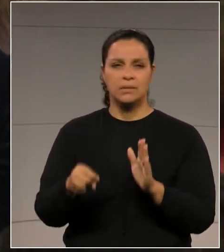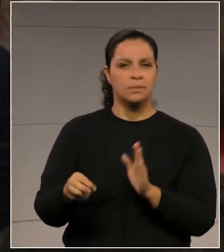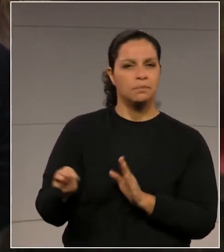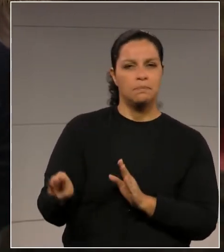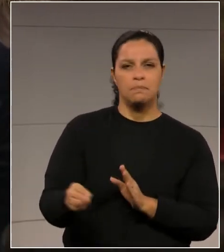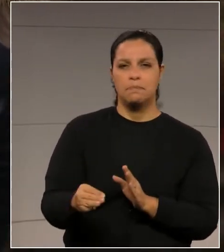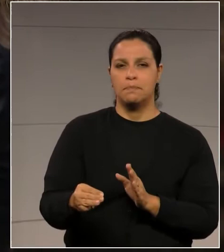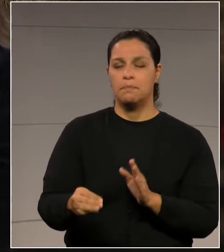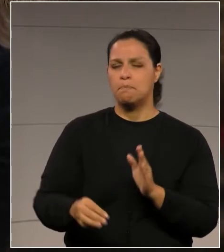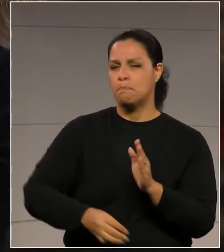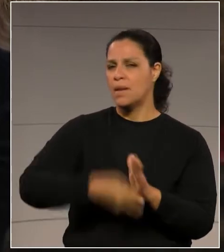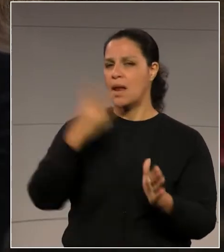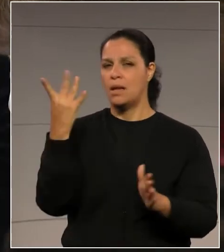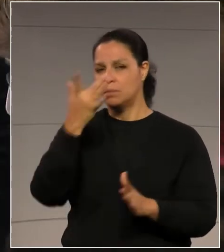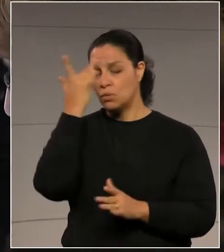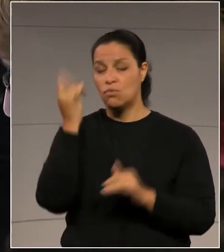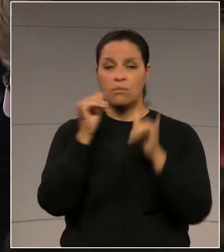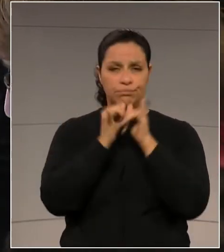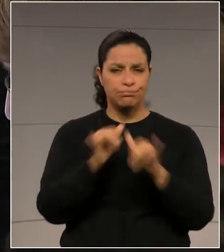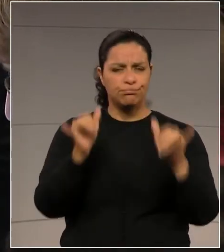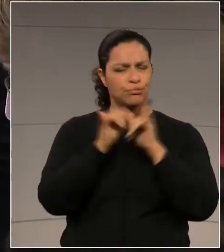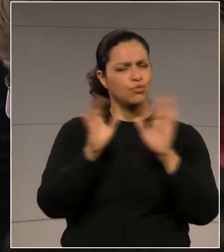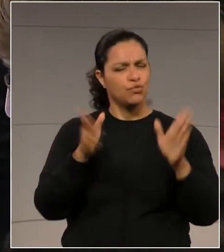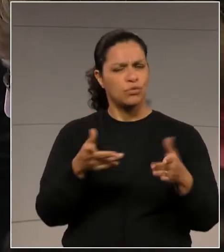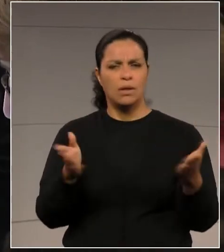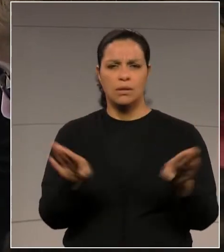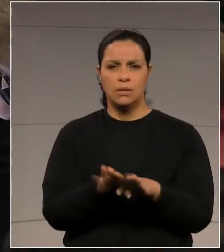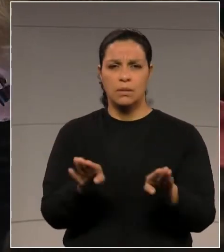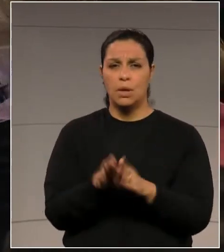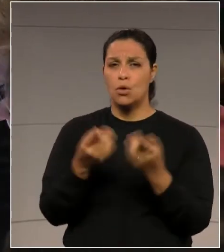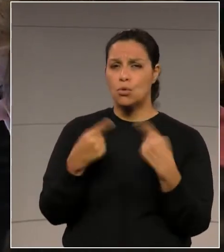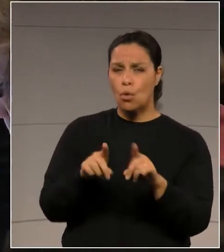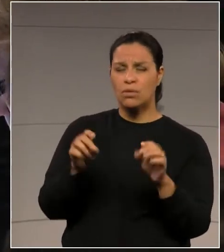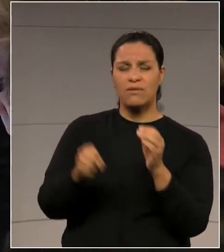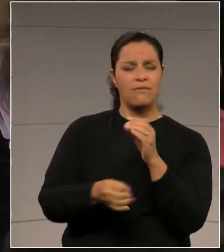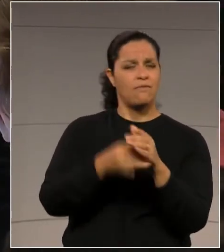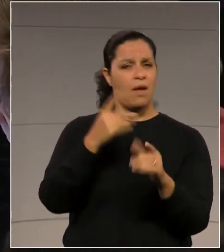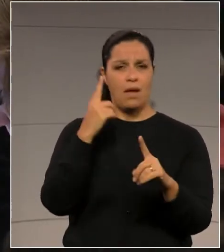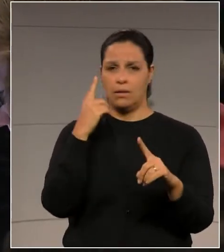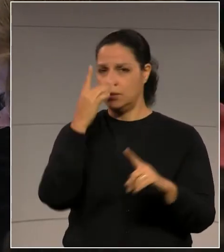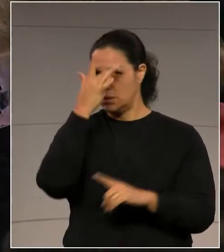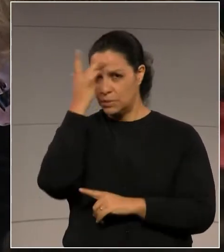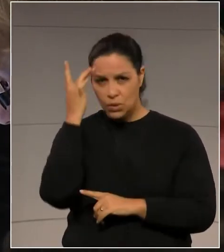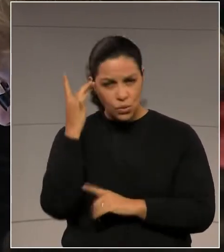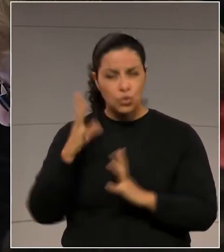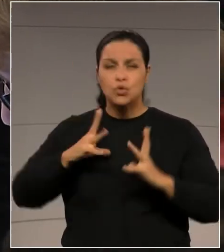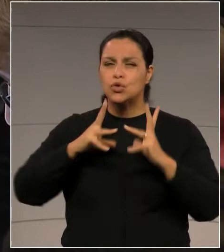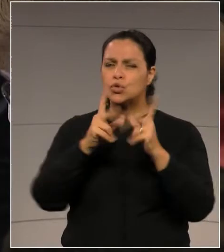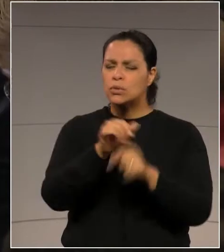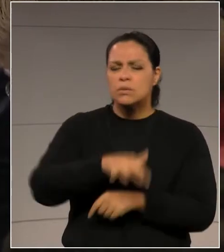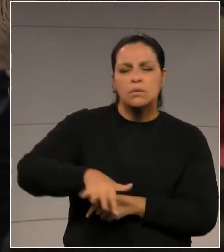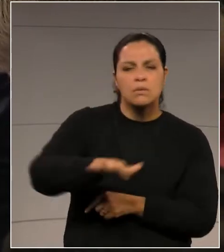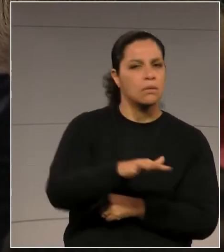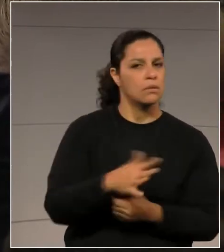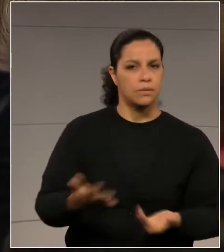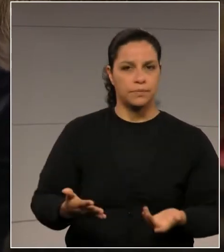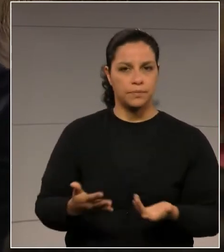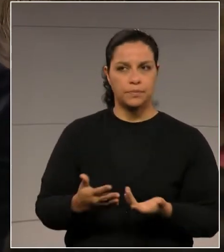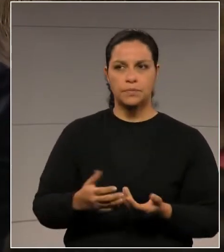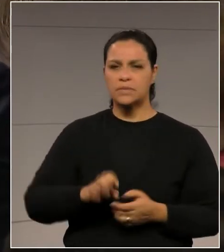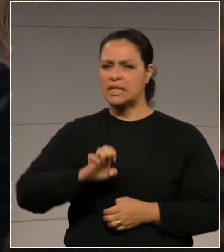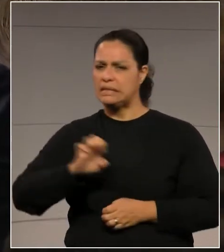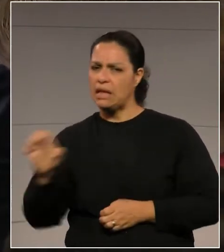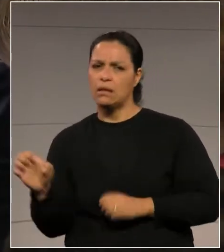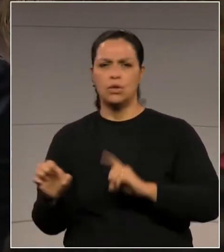de declarações foram dadas contra milhares de pessoas de todos os segmentos, da